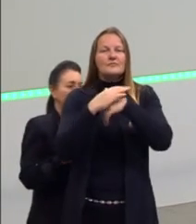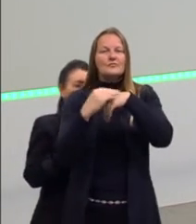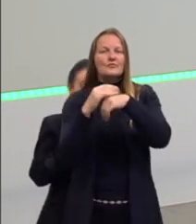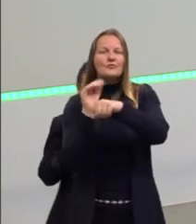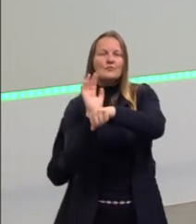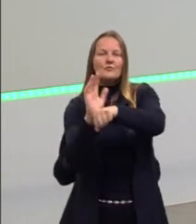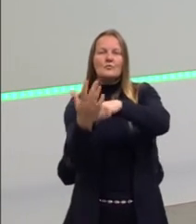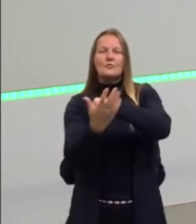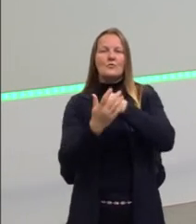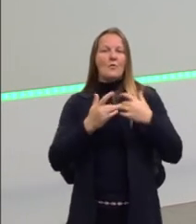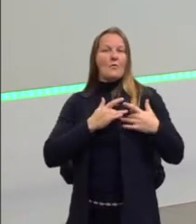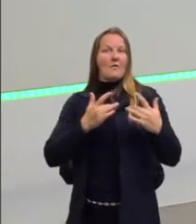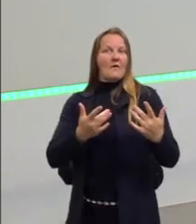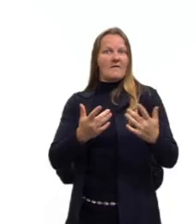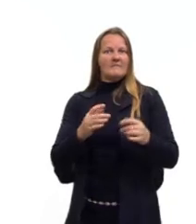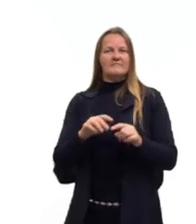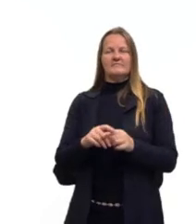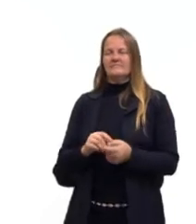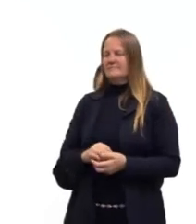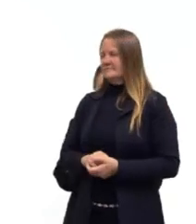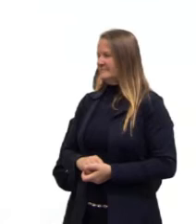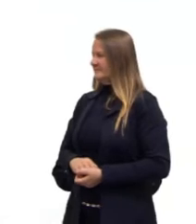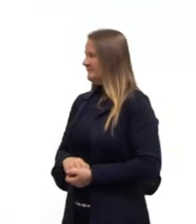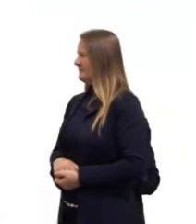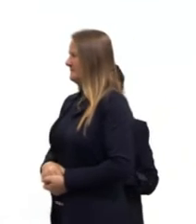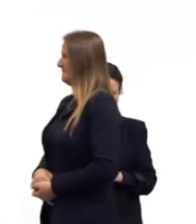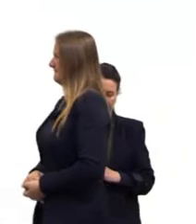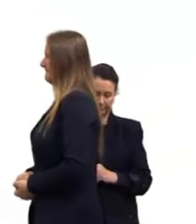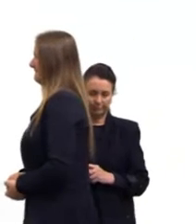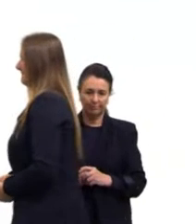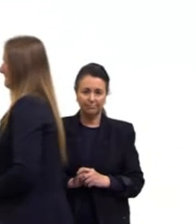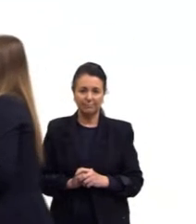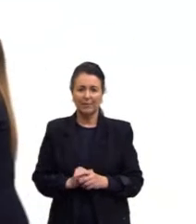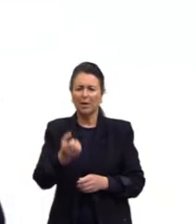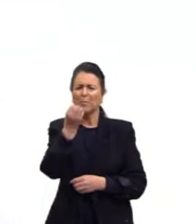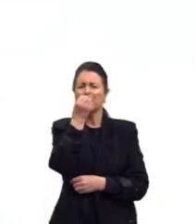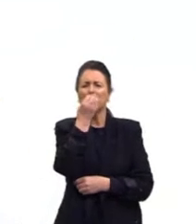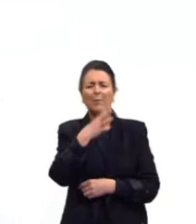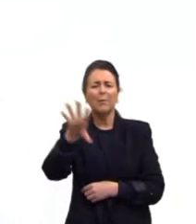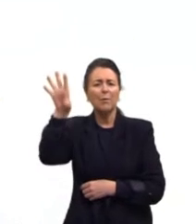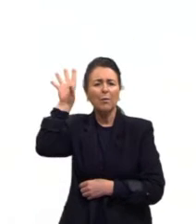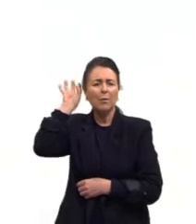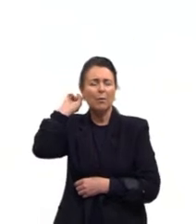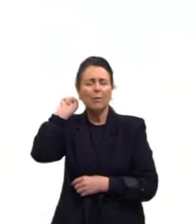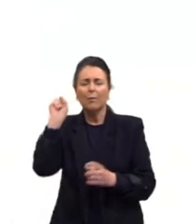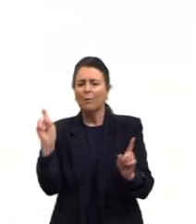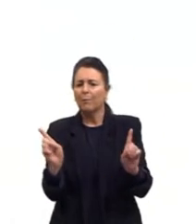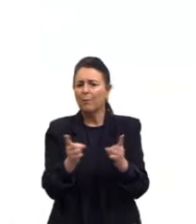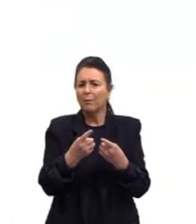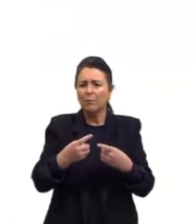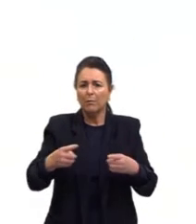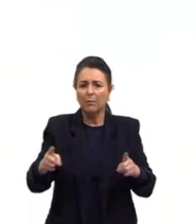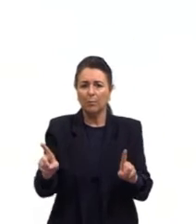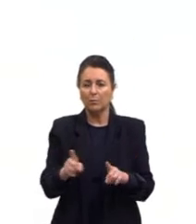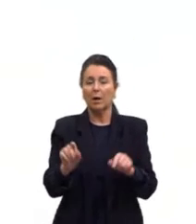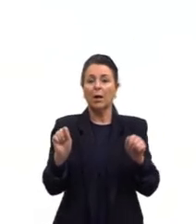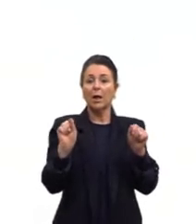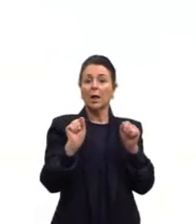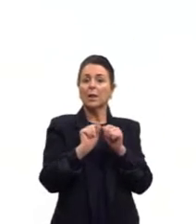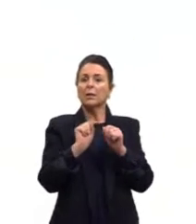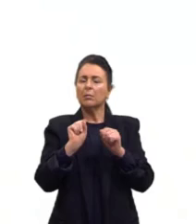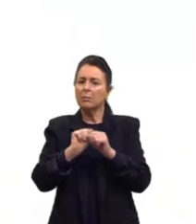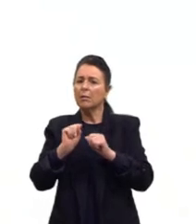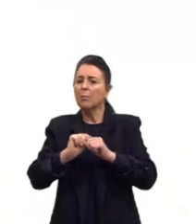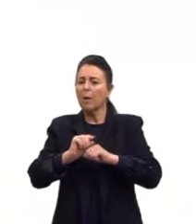a gratidão, ouvir músicas. É uma maravilha, né? Ouvir música, bah! Deus livre. Dedicar mais momentos às